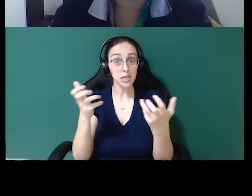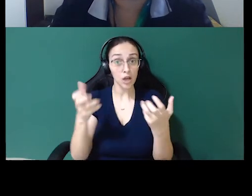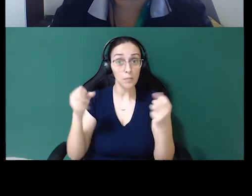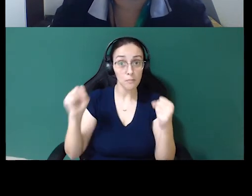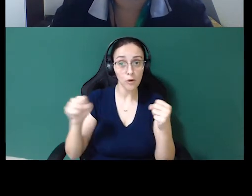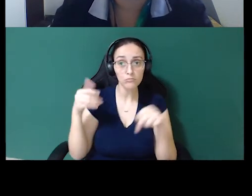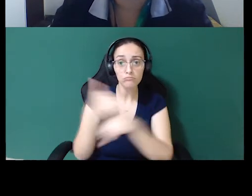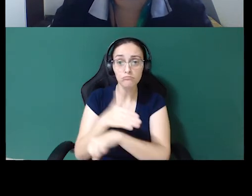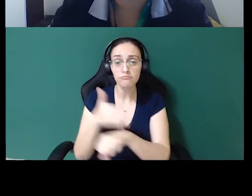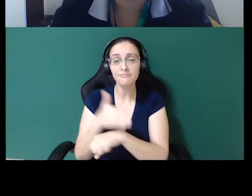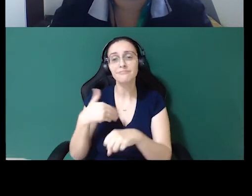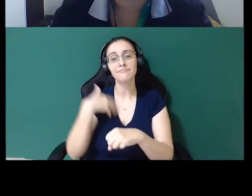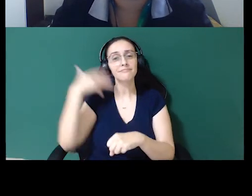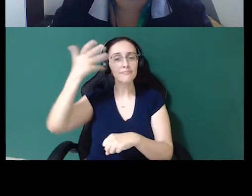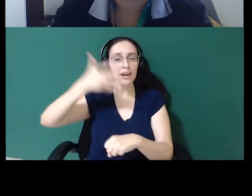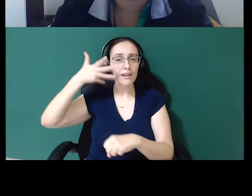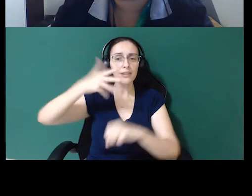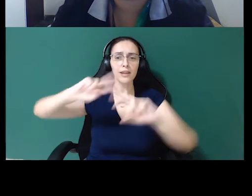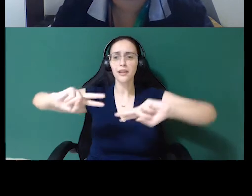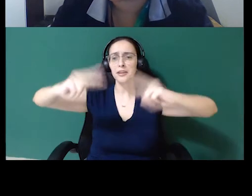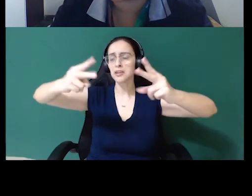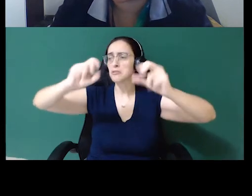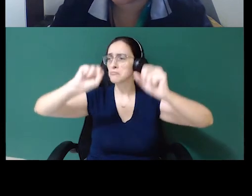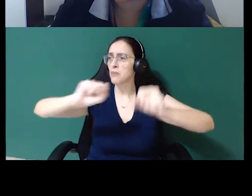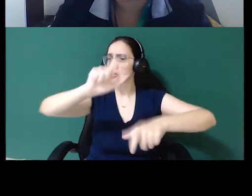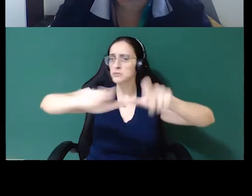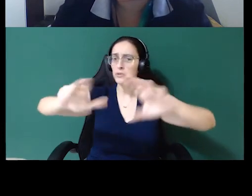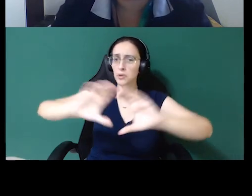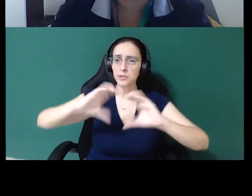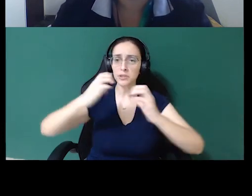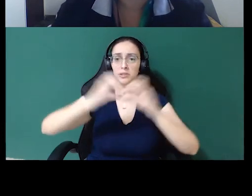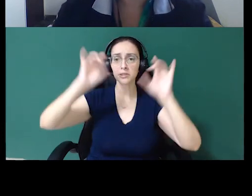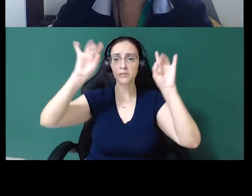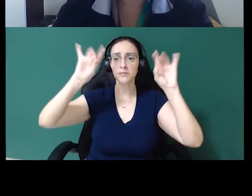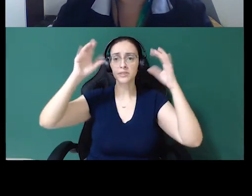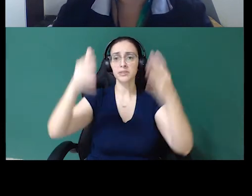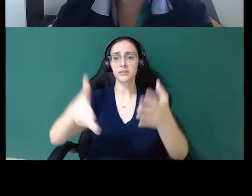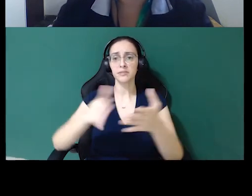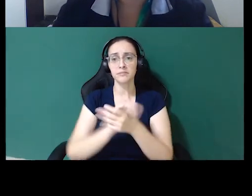participando da palestra, deixar algum link aqui ou o nome da sua comunidade específica